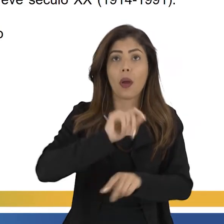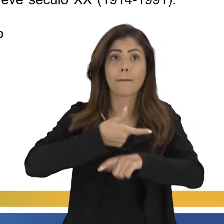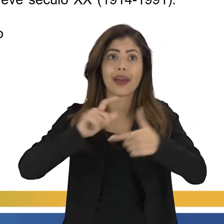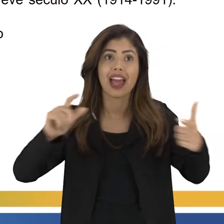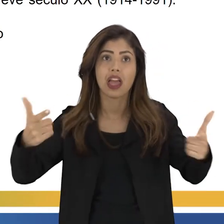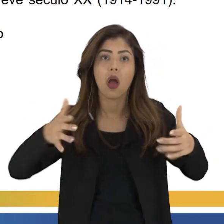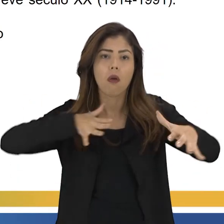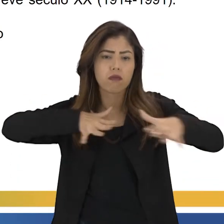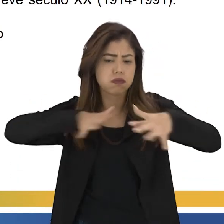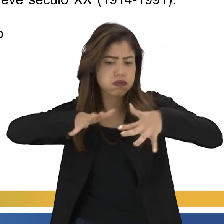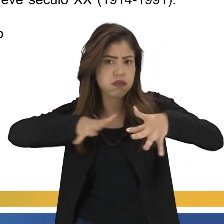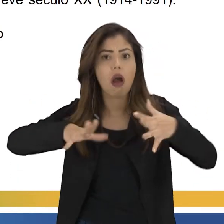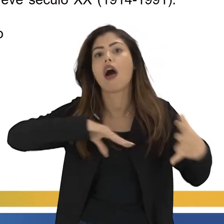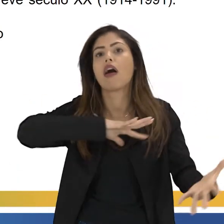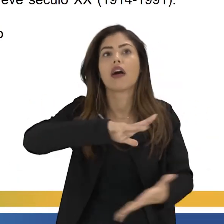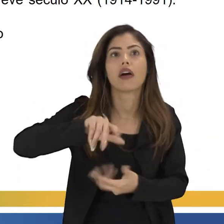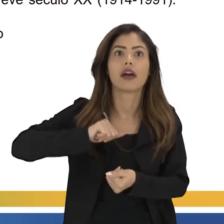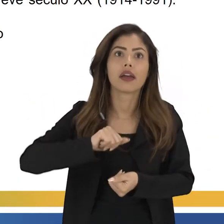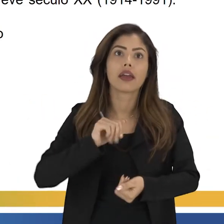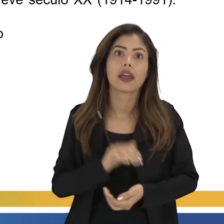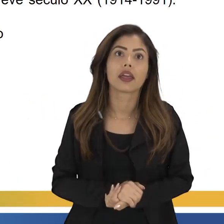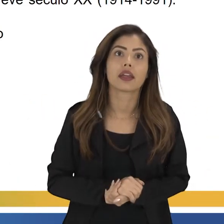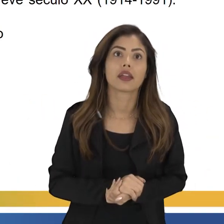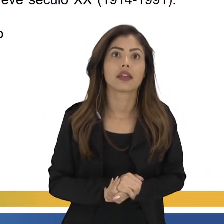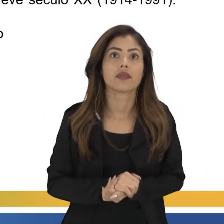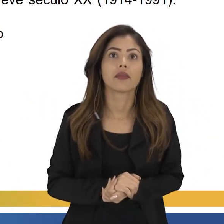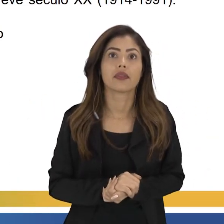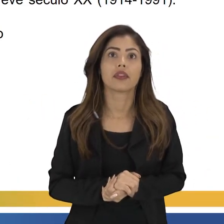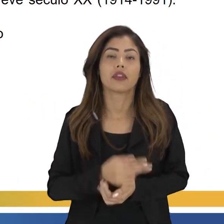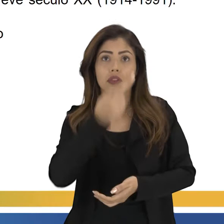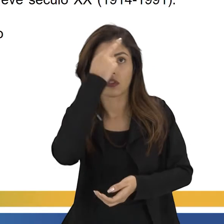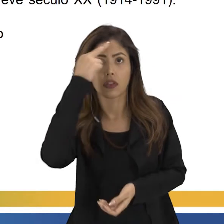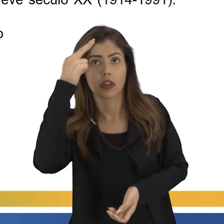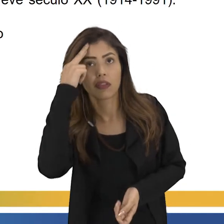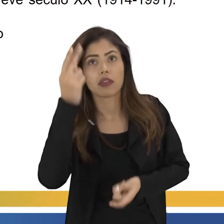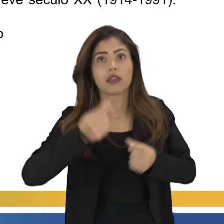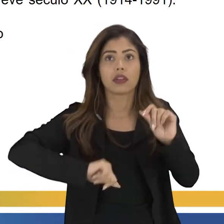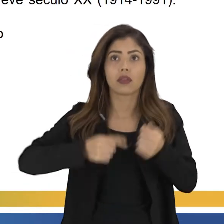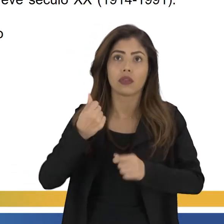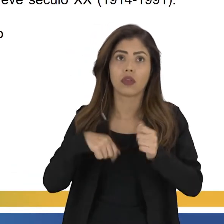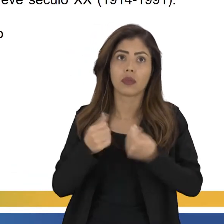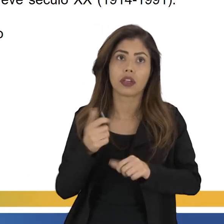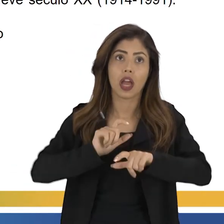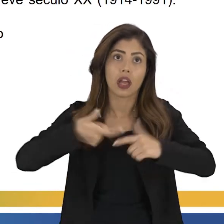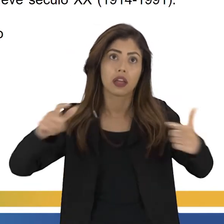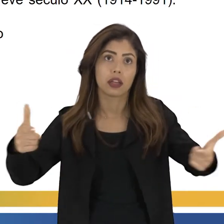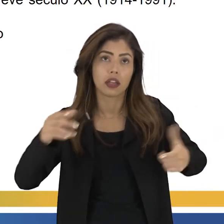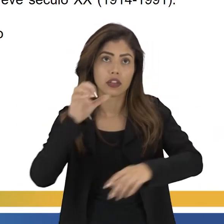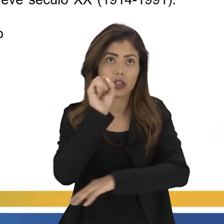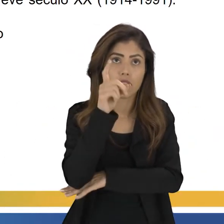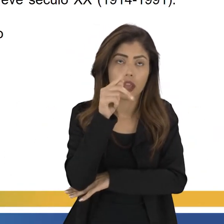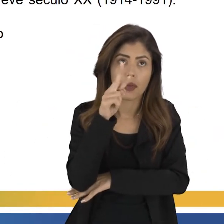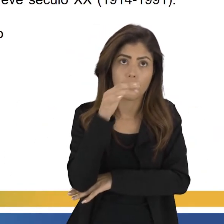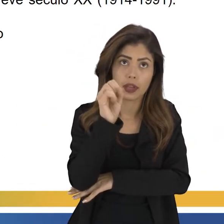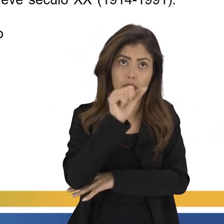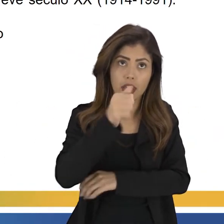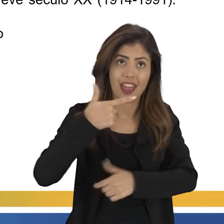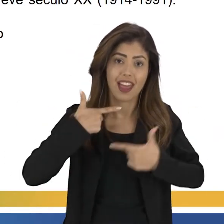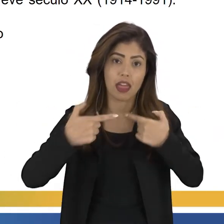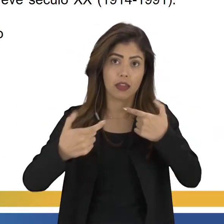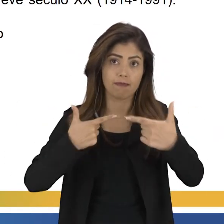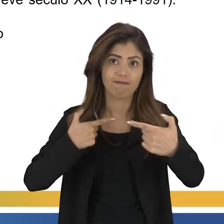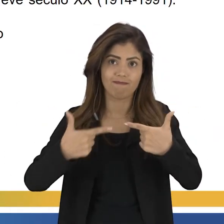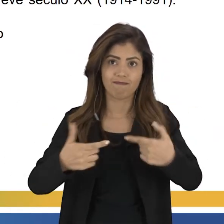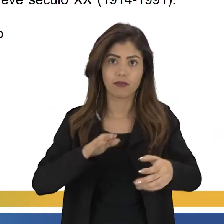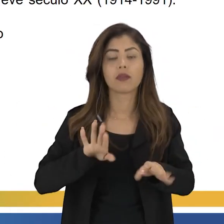terremoto global na escala Reichstil, né? Dos historiadores econômicos. A Grande Depressão do Entre-Guerras.